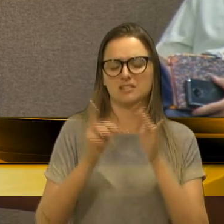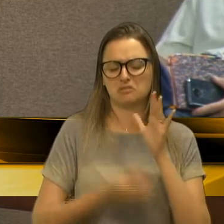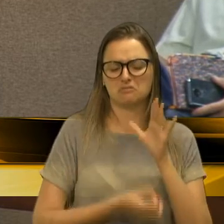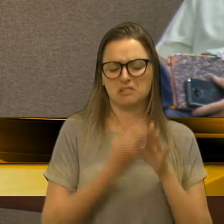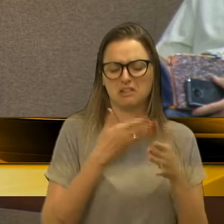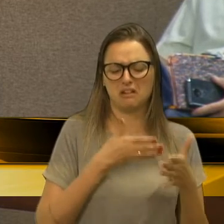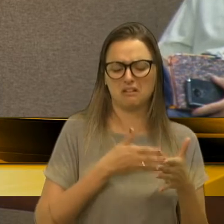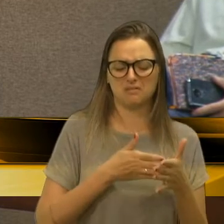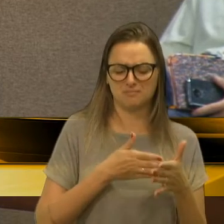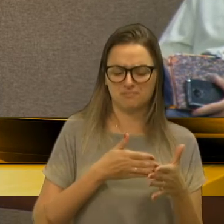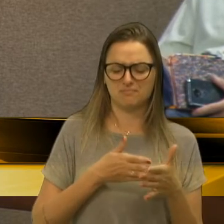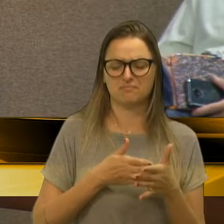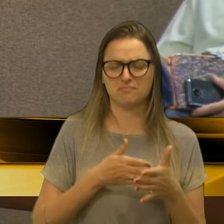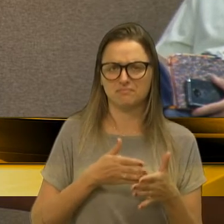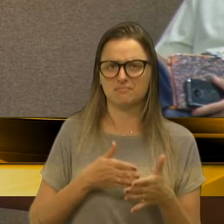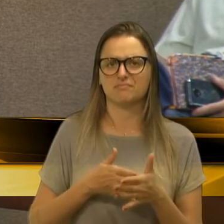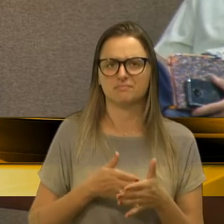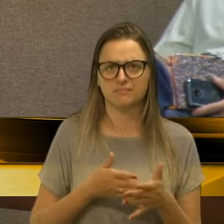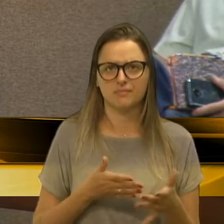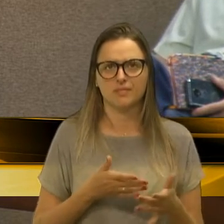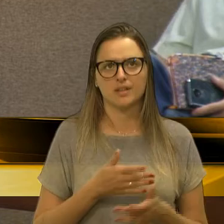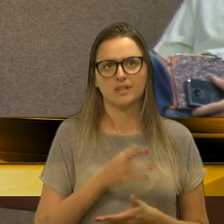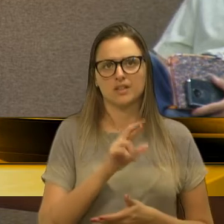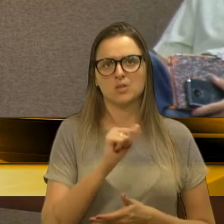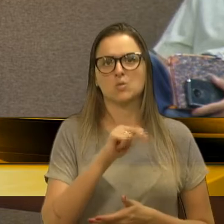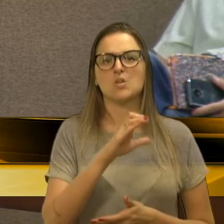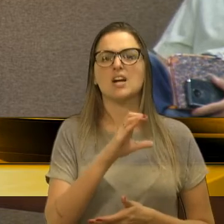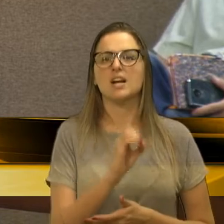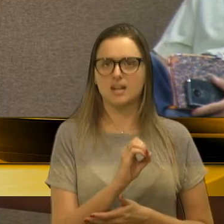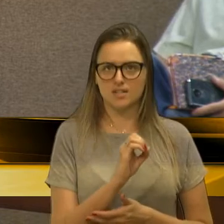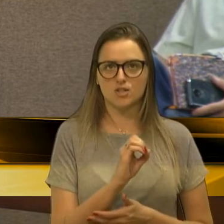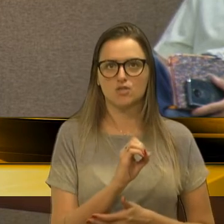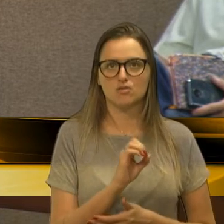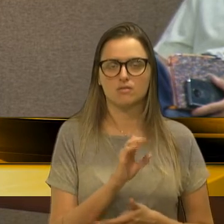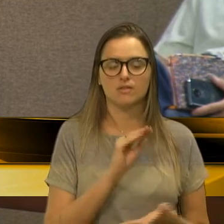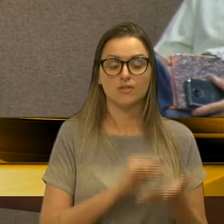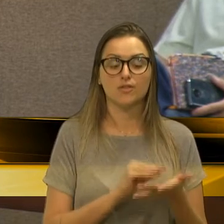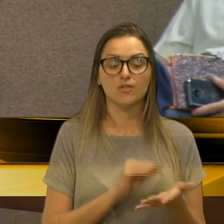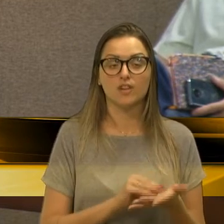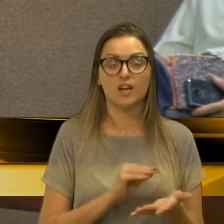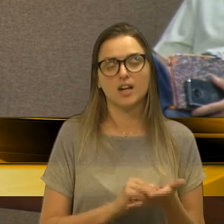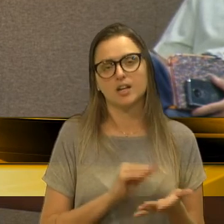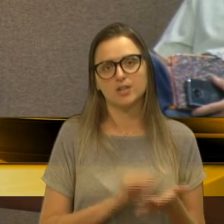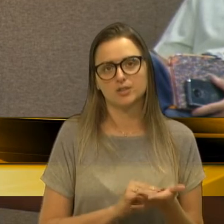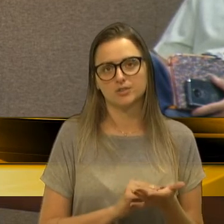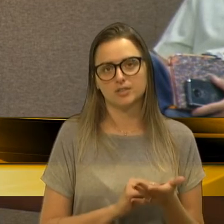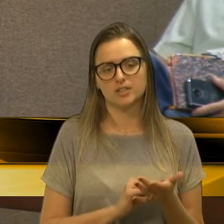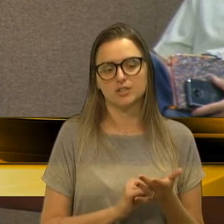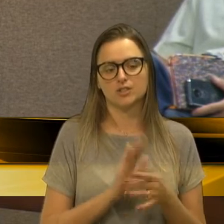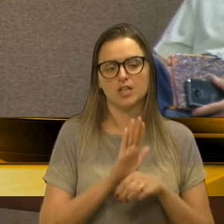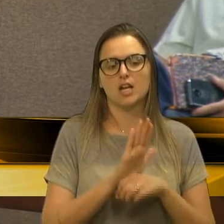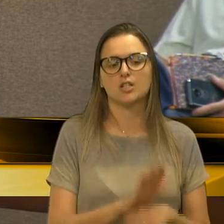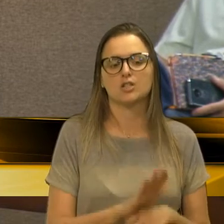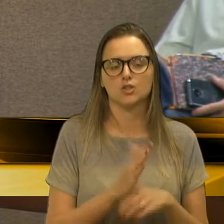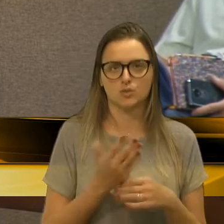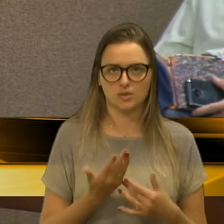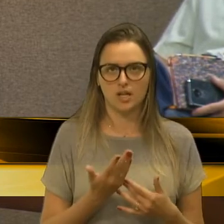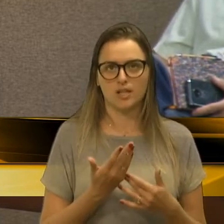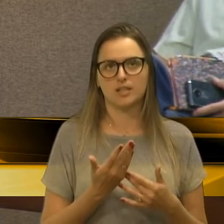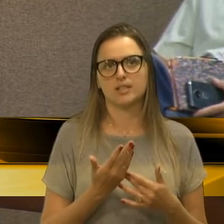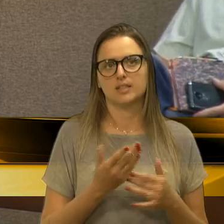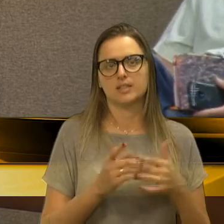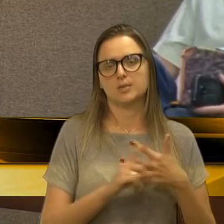birra, esse ranço, essa falta de facilidade por parte do Poder